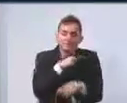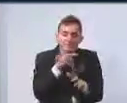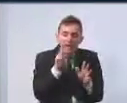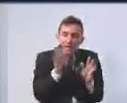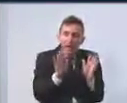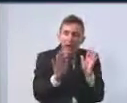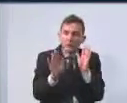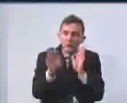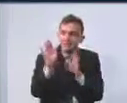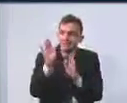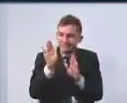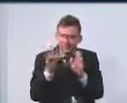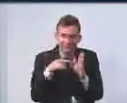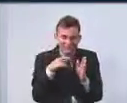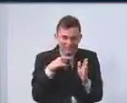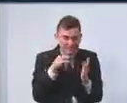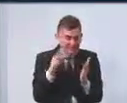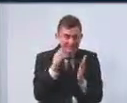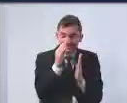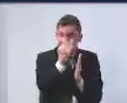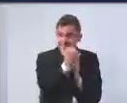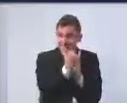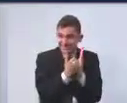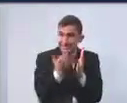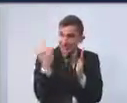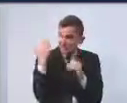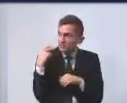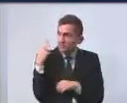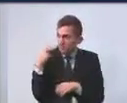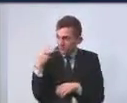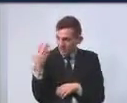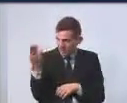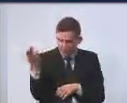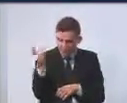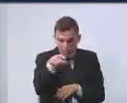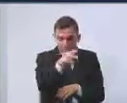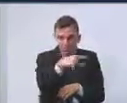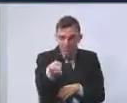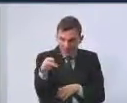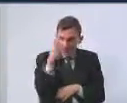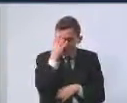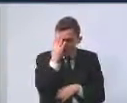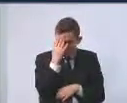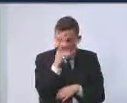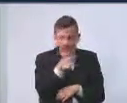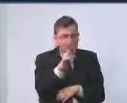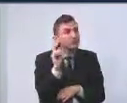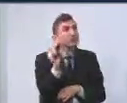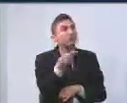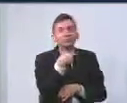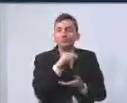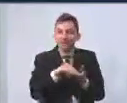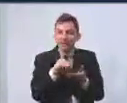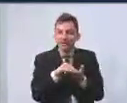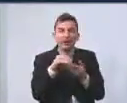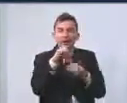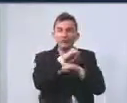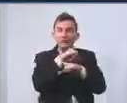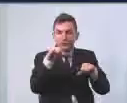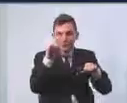então, os vereadores e o presidente estão nas outras sessões também, têm ouvido isso dos outros secretários,